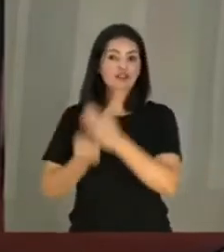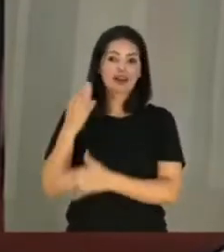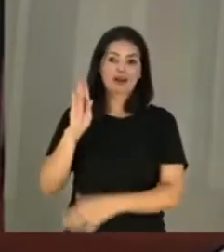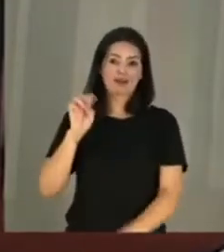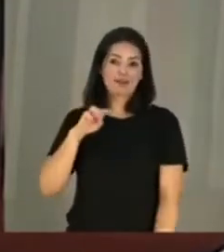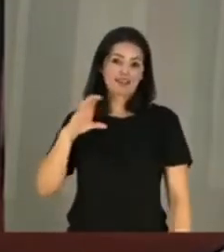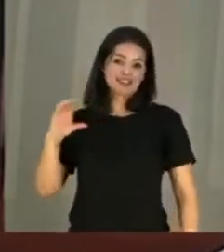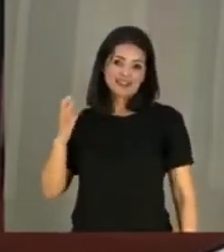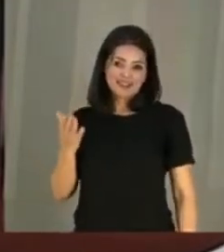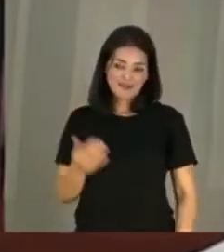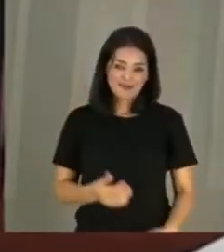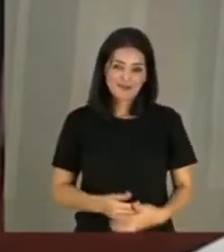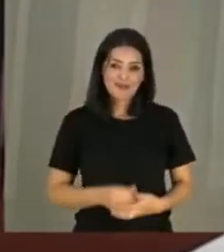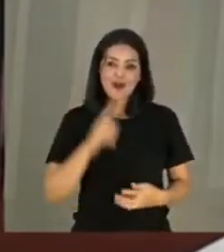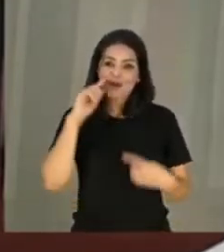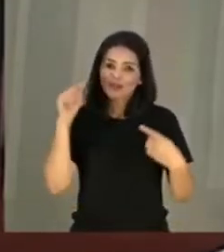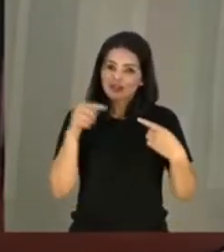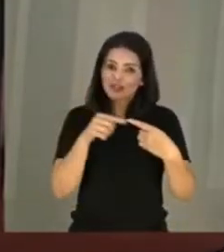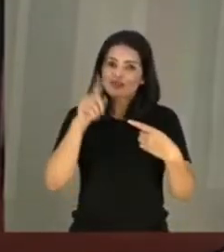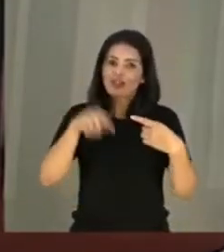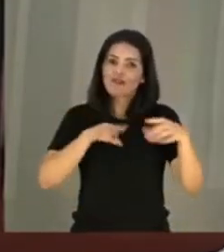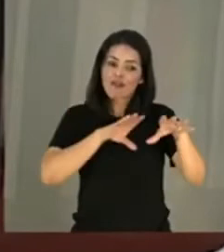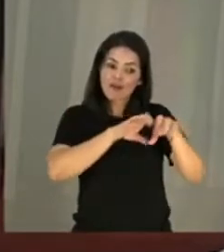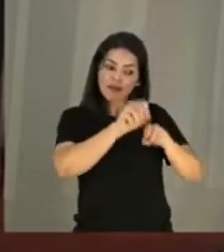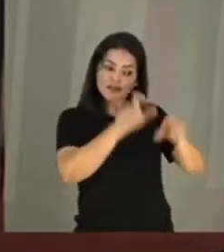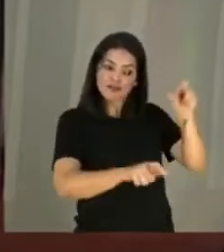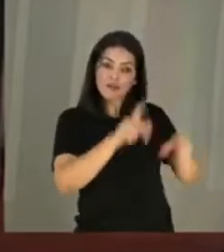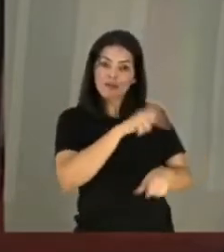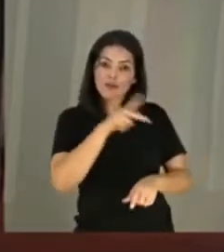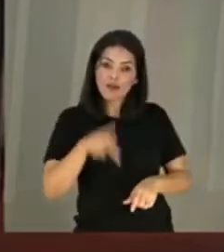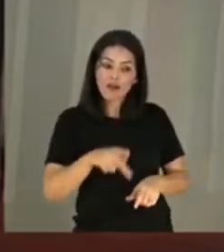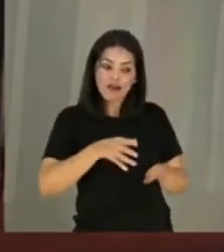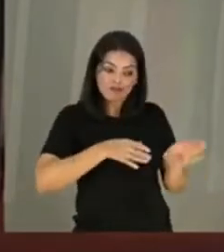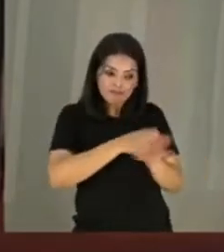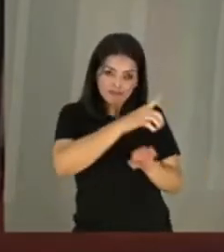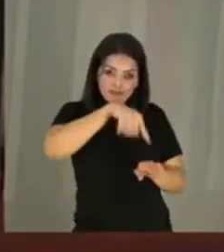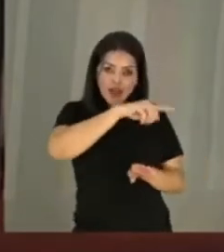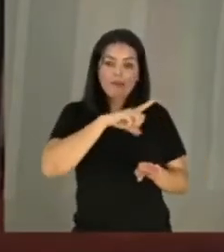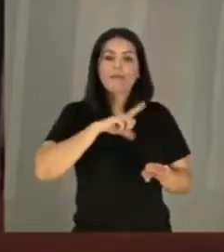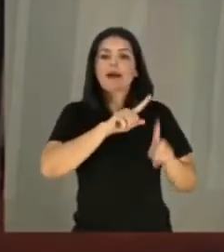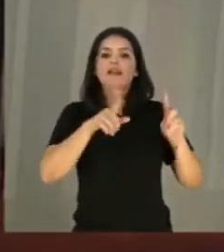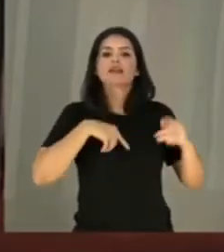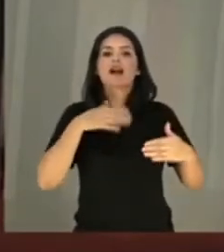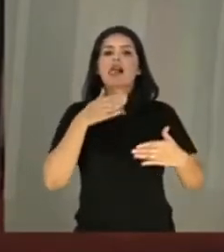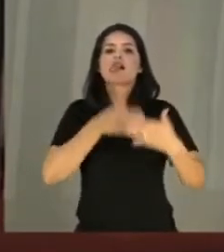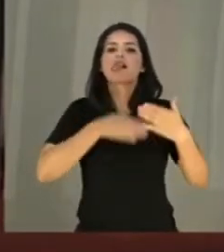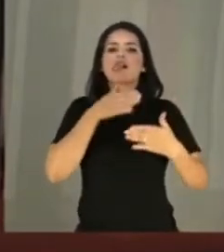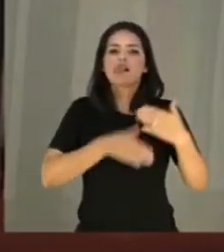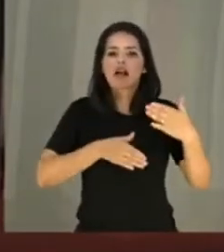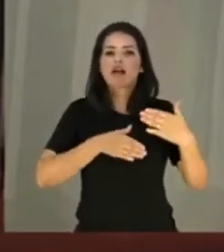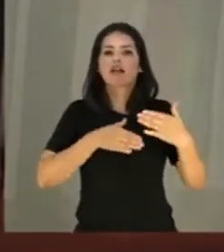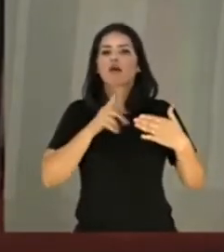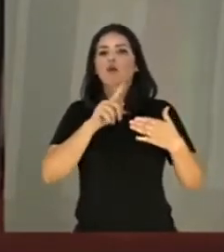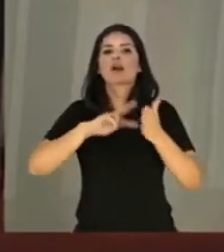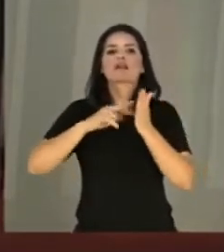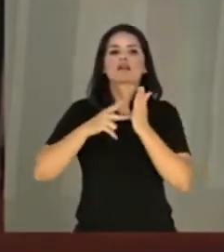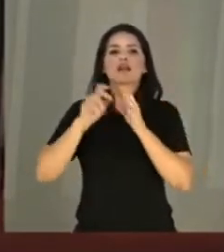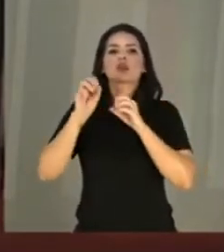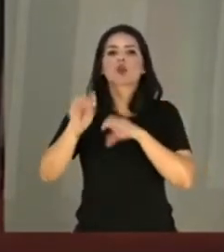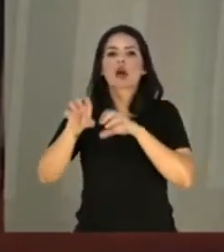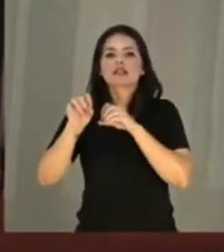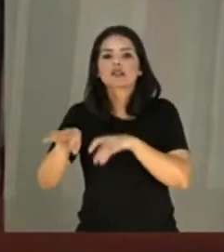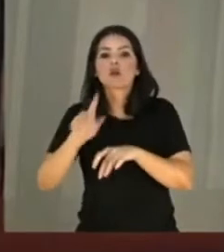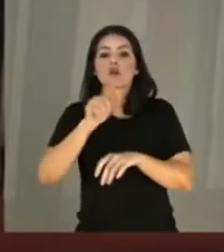Portanto, o objetivo passa a ser a formação de profissionais orientados a uma restrição quanto ao que significa a educação e o que